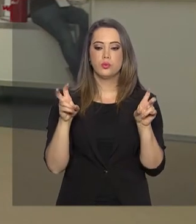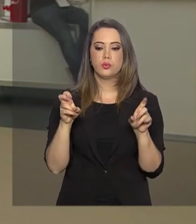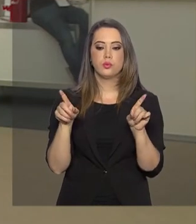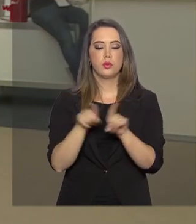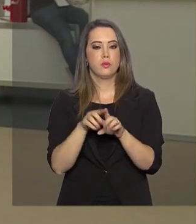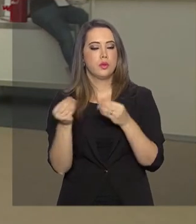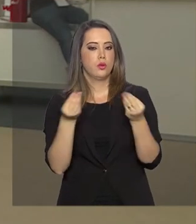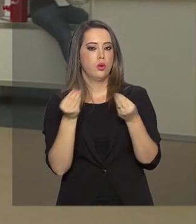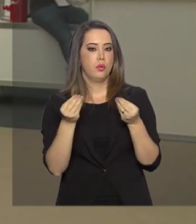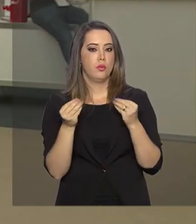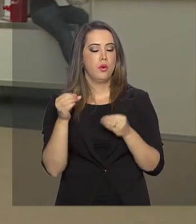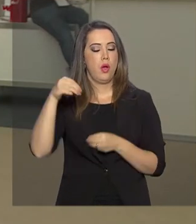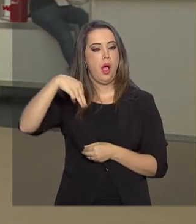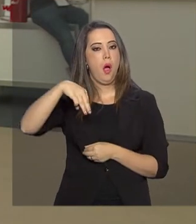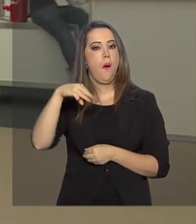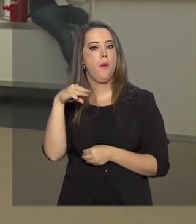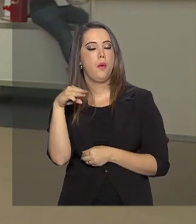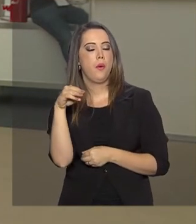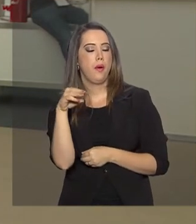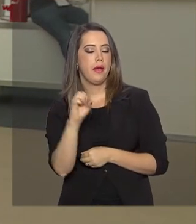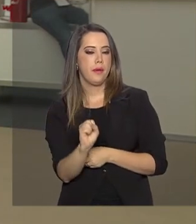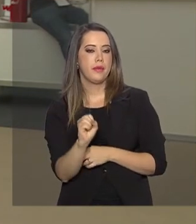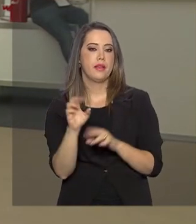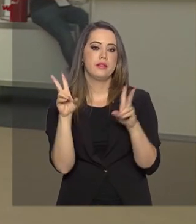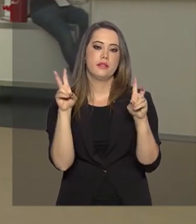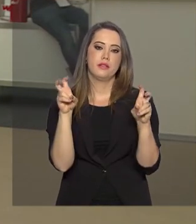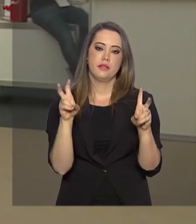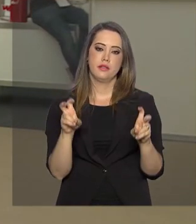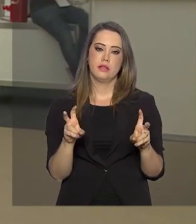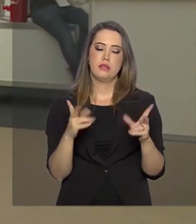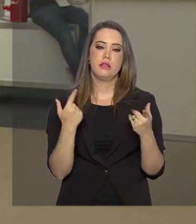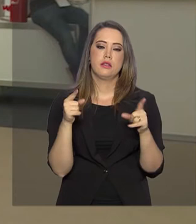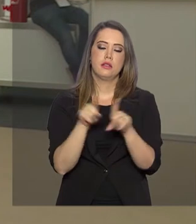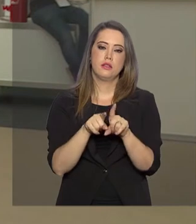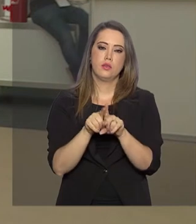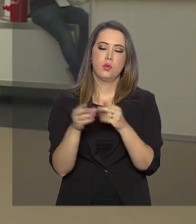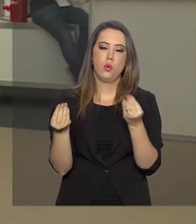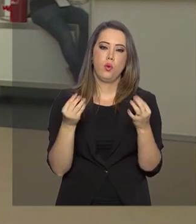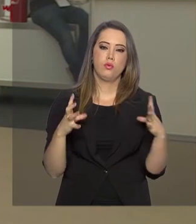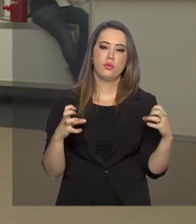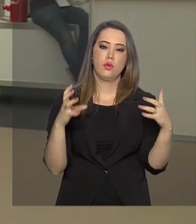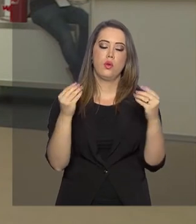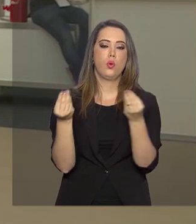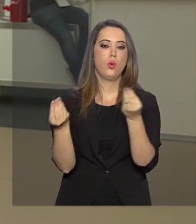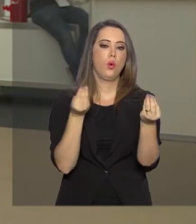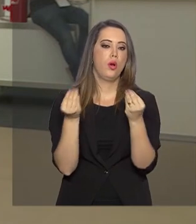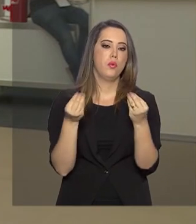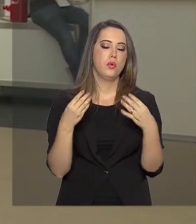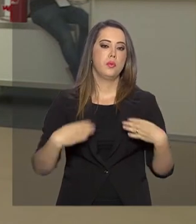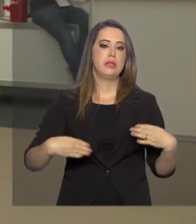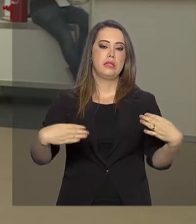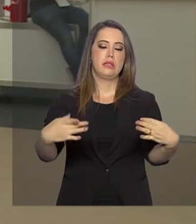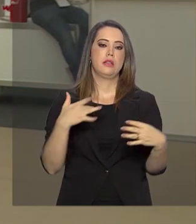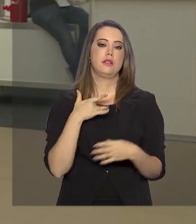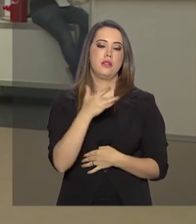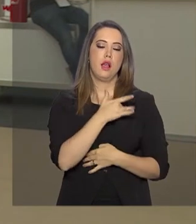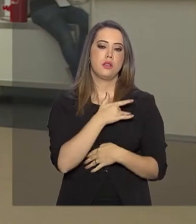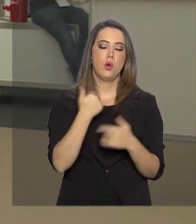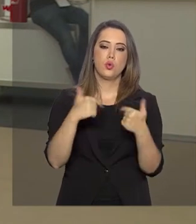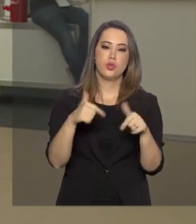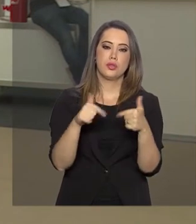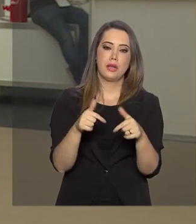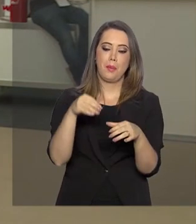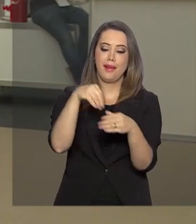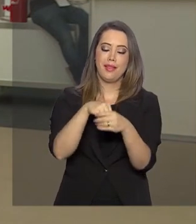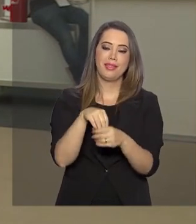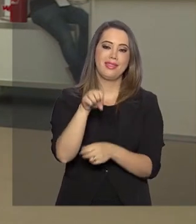Organização Mundial da Saúde em relação à fumaça e também como que o Ministério da Saúde lida com essa situação no Sistema